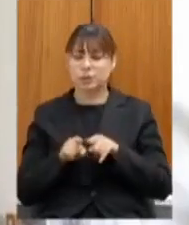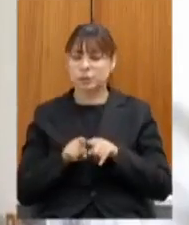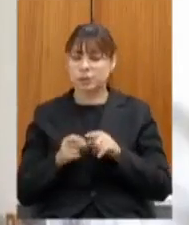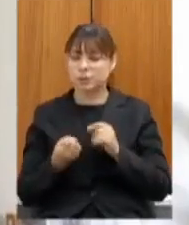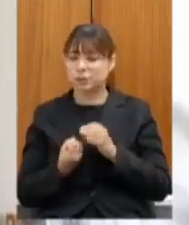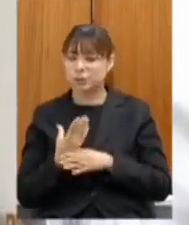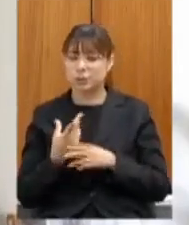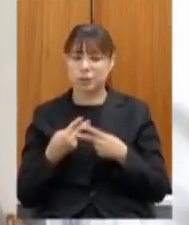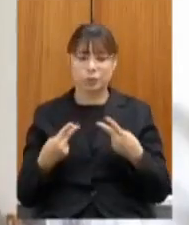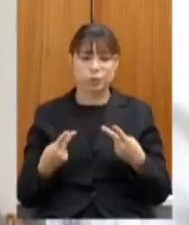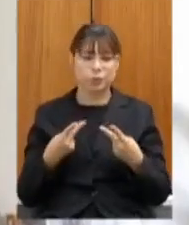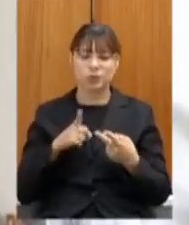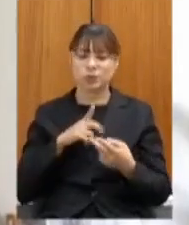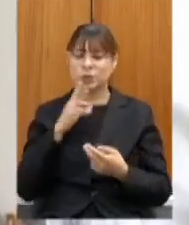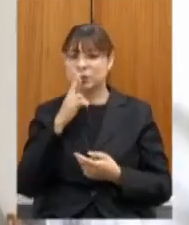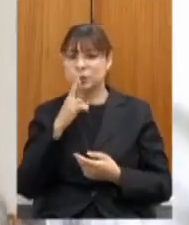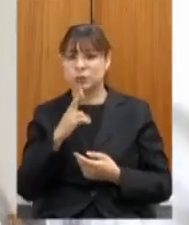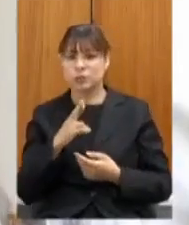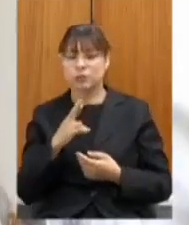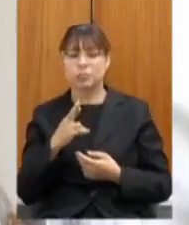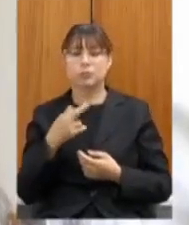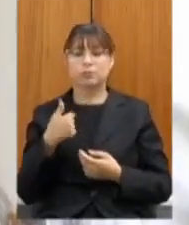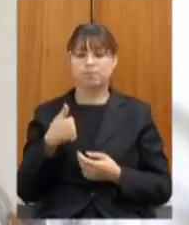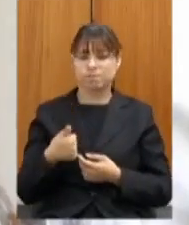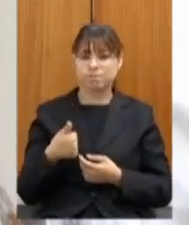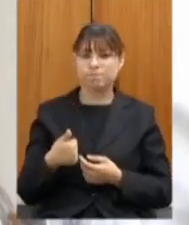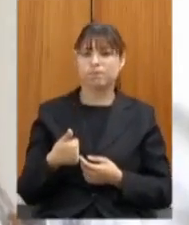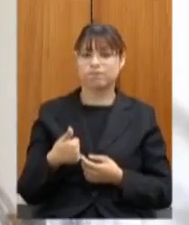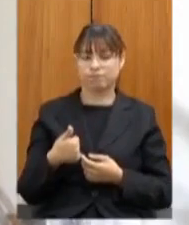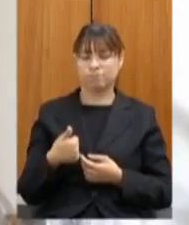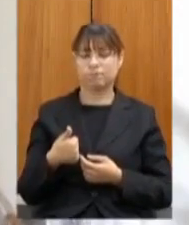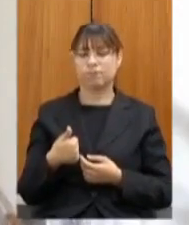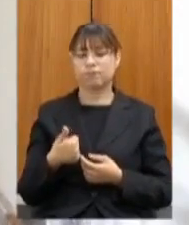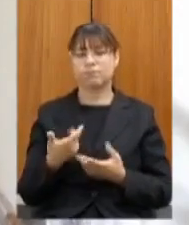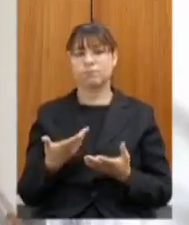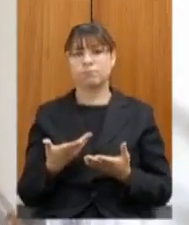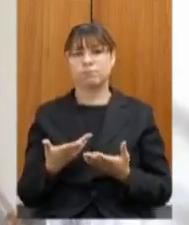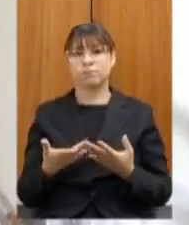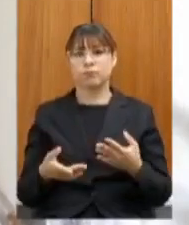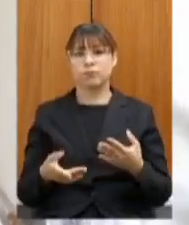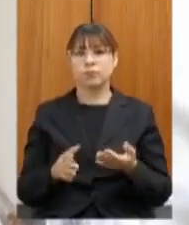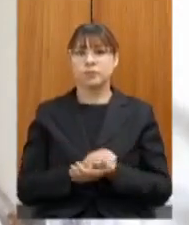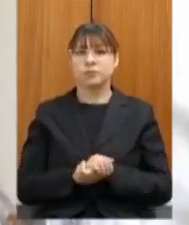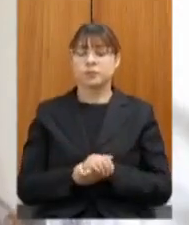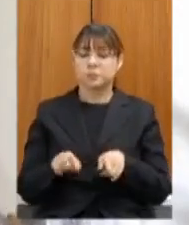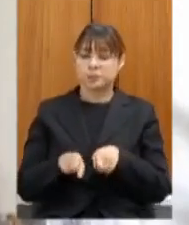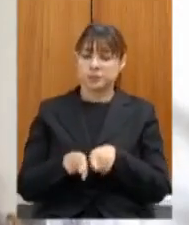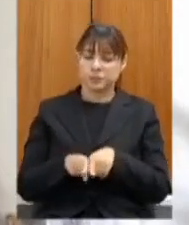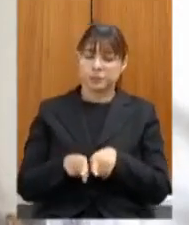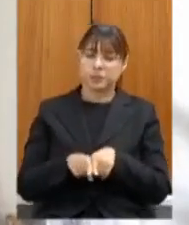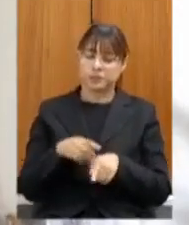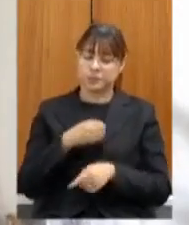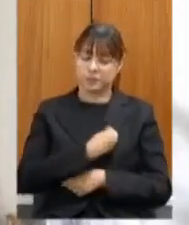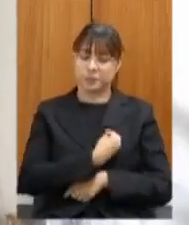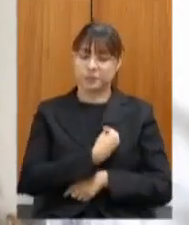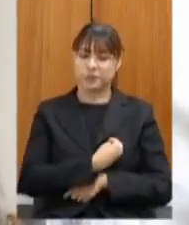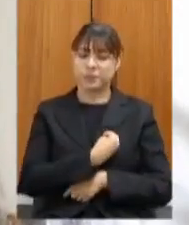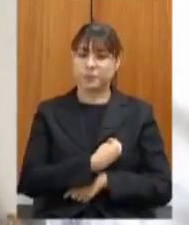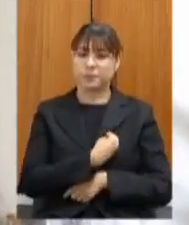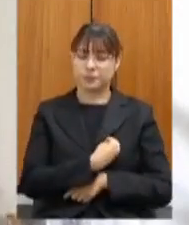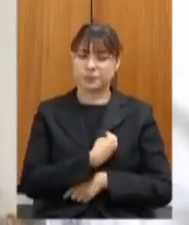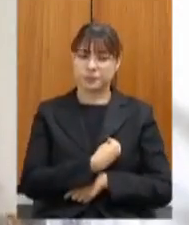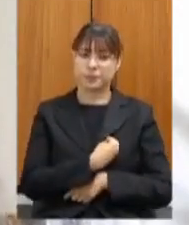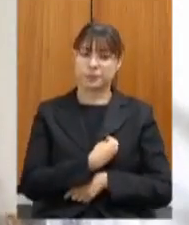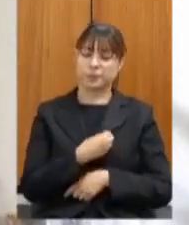resultado positivo e mais feliz ainda de poder ter participado ativamente